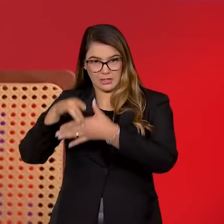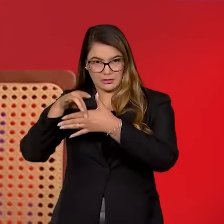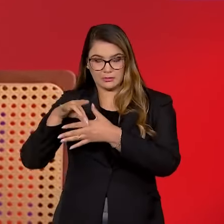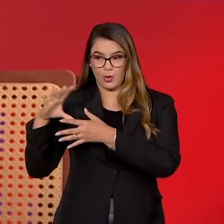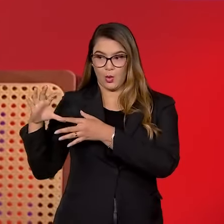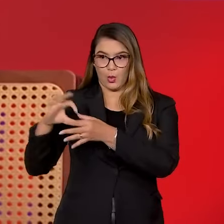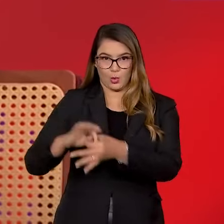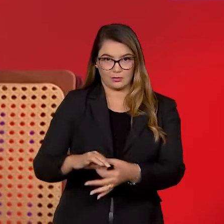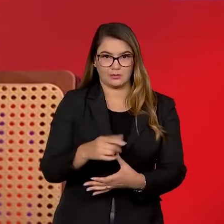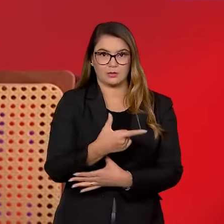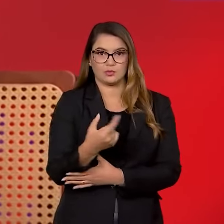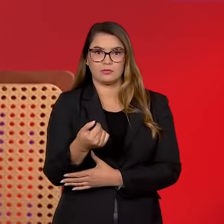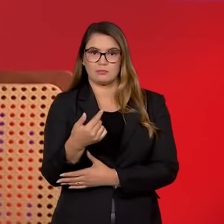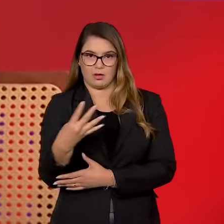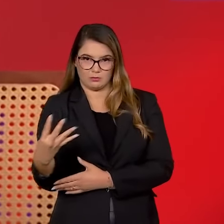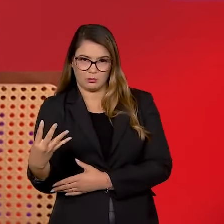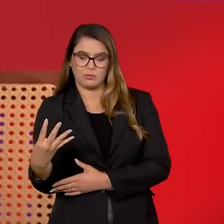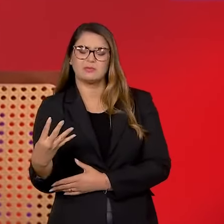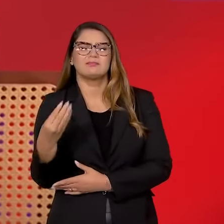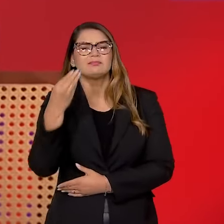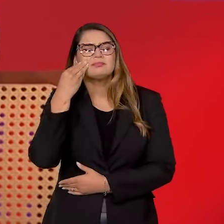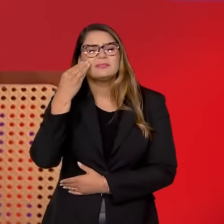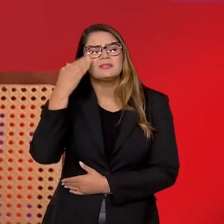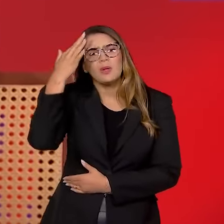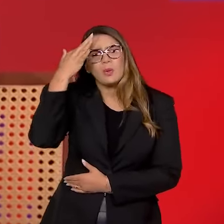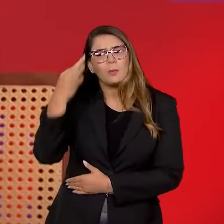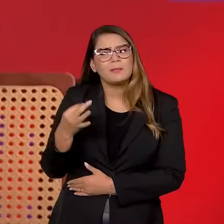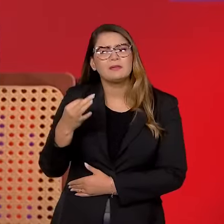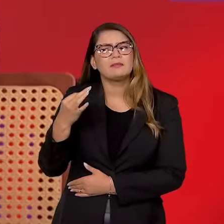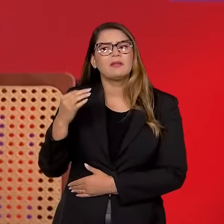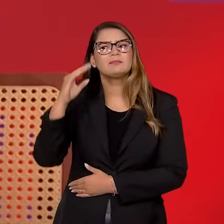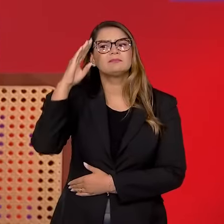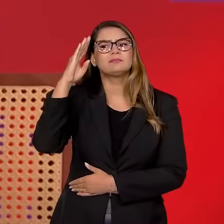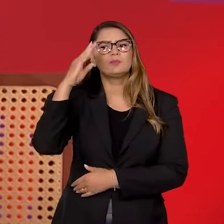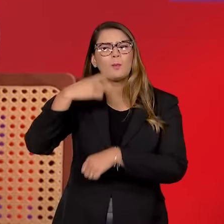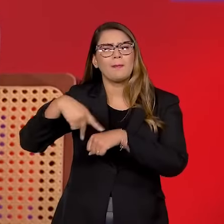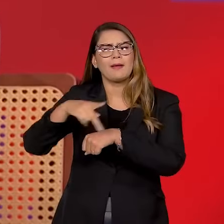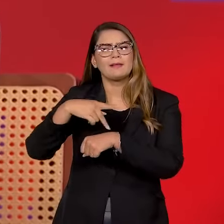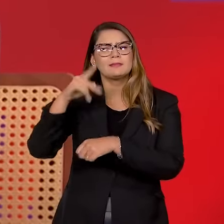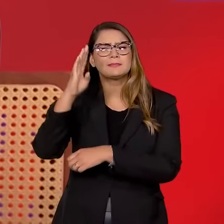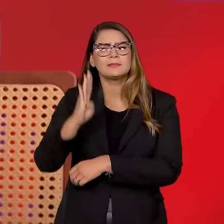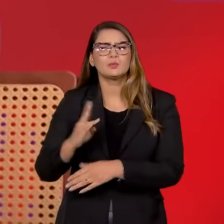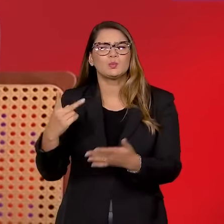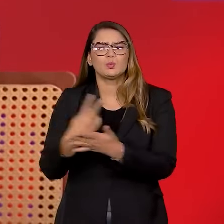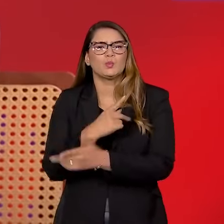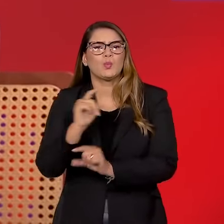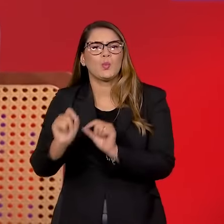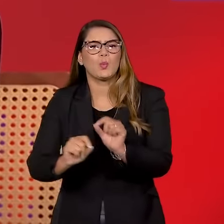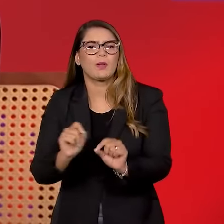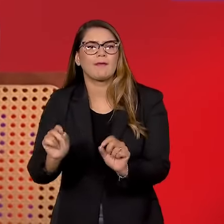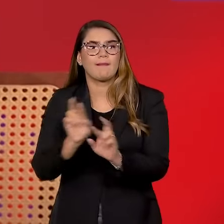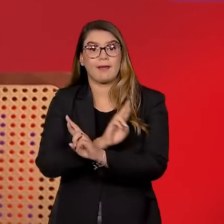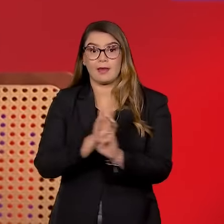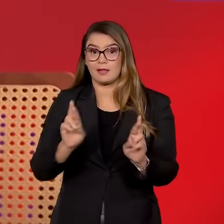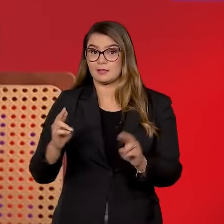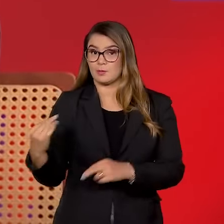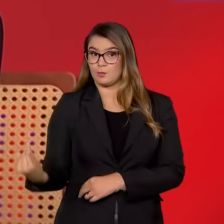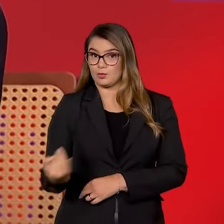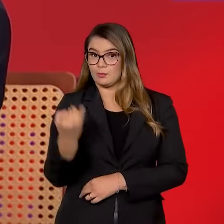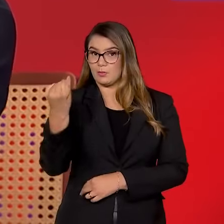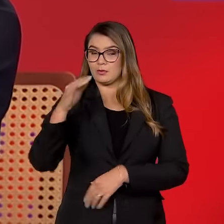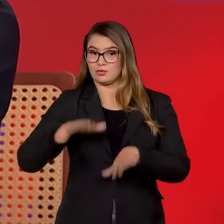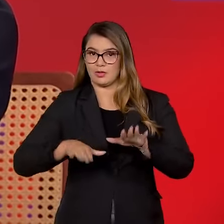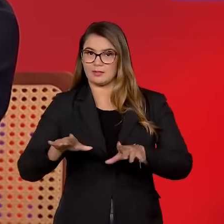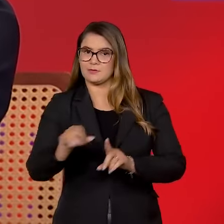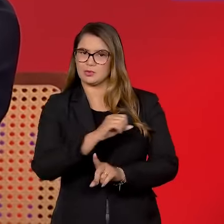2014 que eu queria relembrar um pouco aqui, para a gente tentar entender o que estava acontecendo no país naquele momento, principalmente em relação a uma coisa muito importante, que